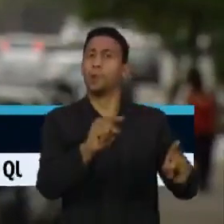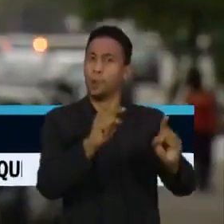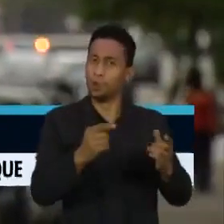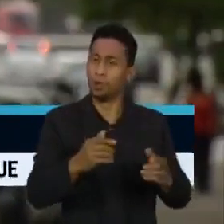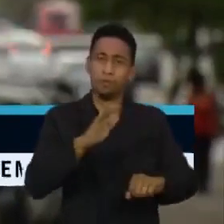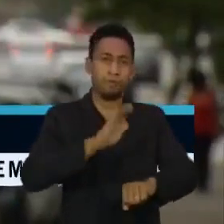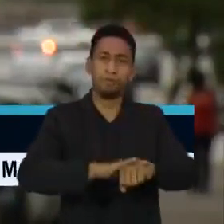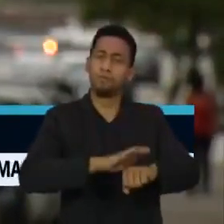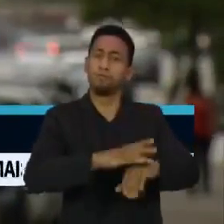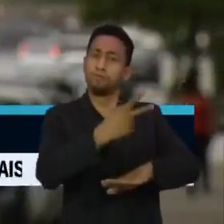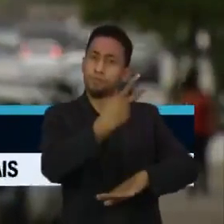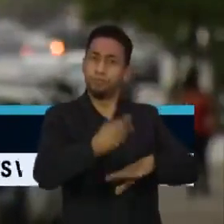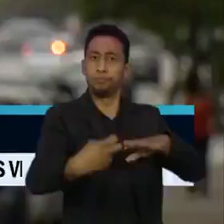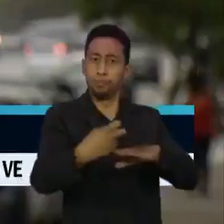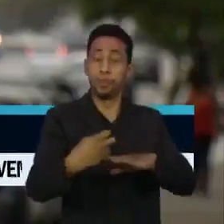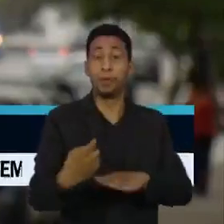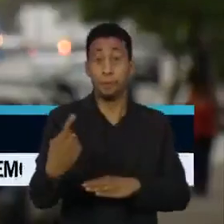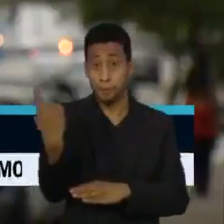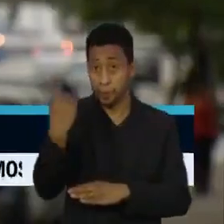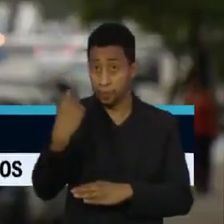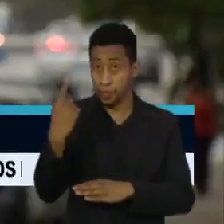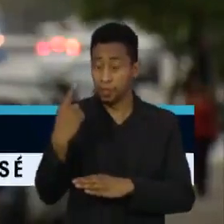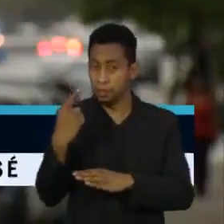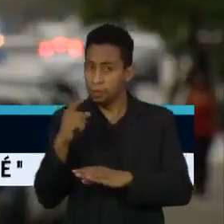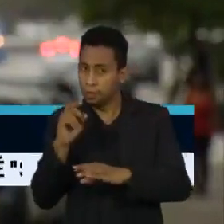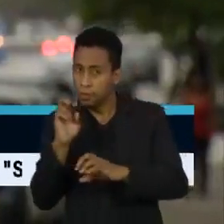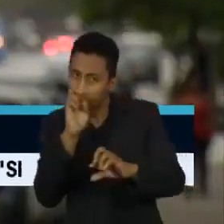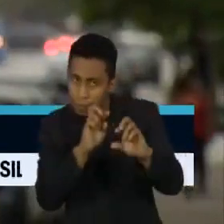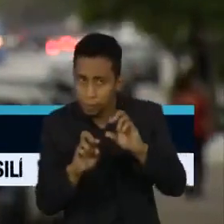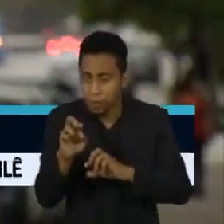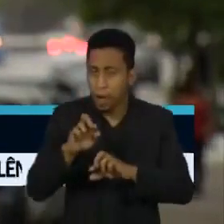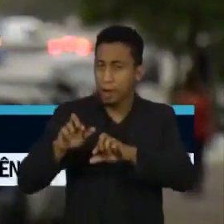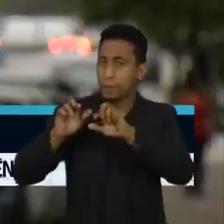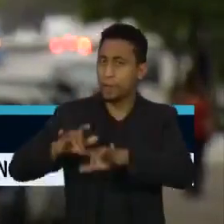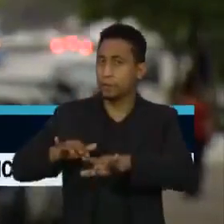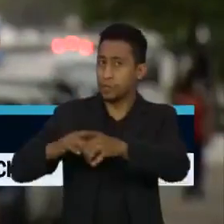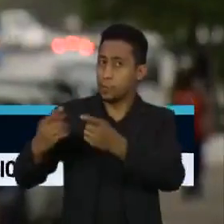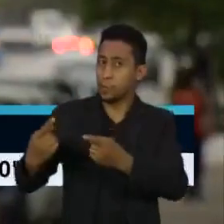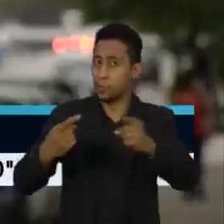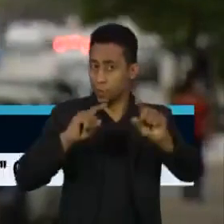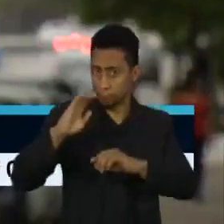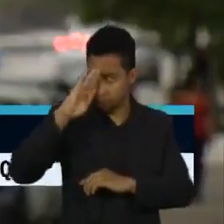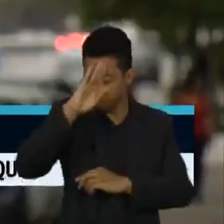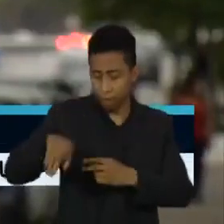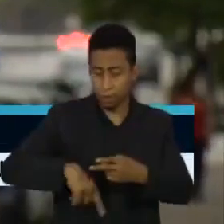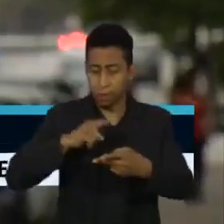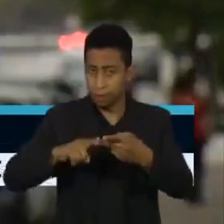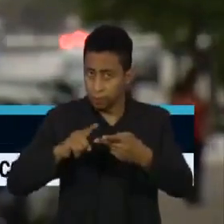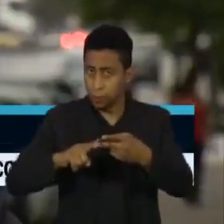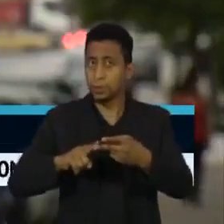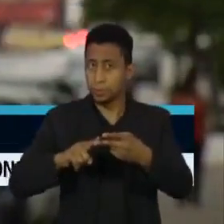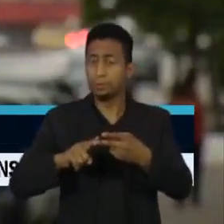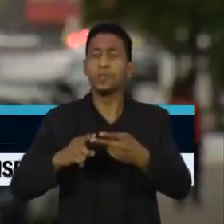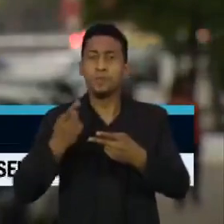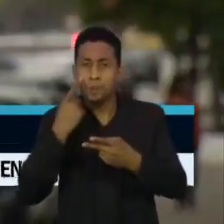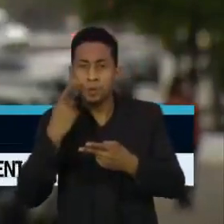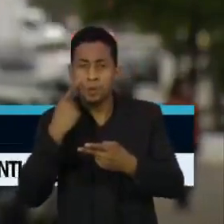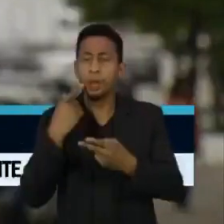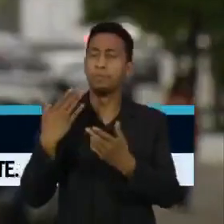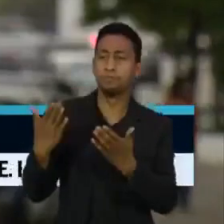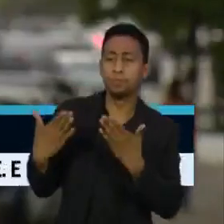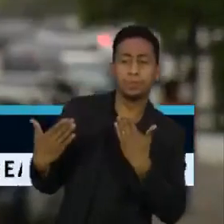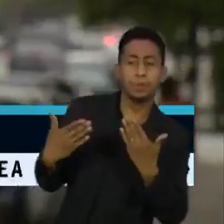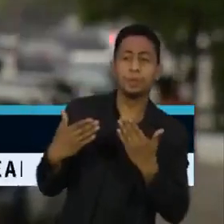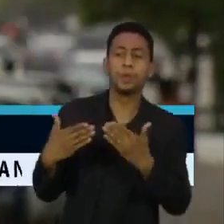uma ação conjunta. Primeiro, de olho nas próximas manifestações contra Bolsonaro. Depois, quem sabe, as conversas podem